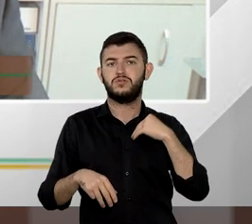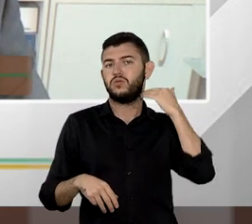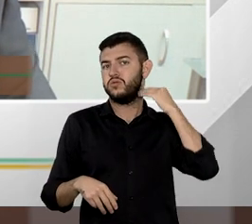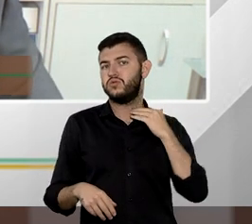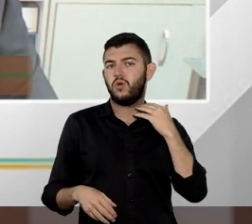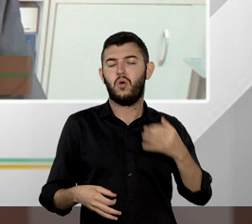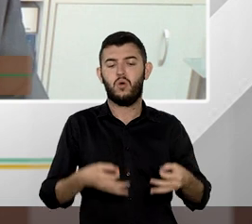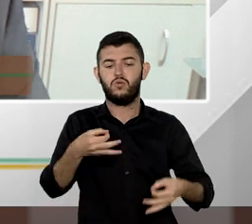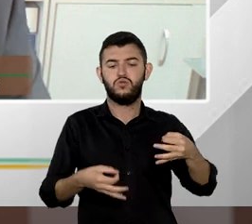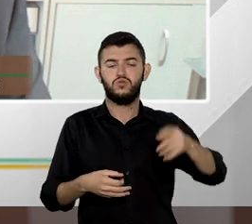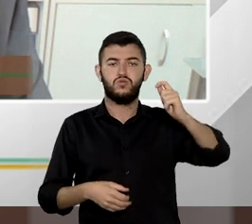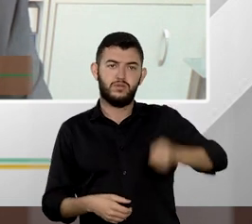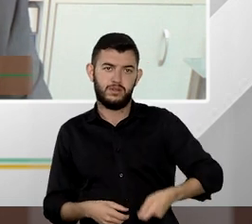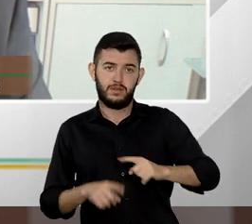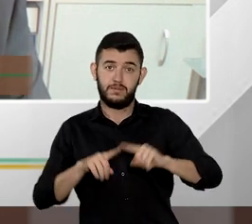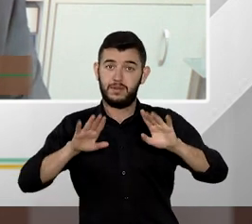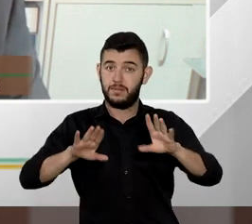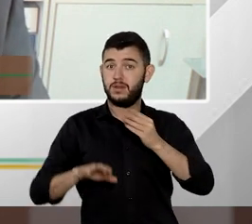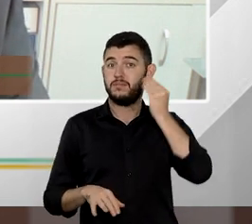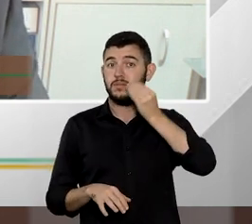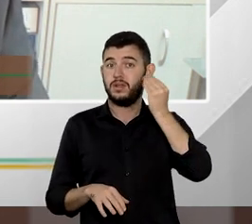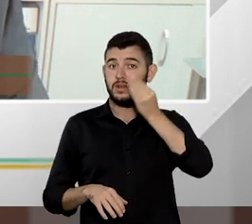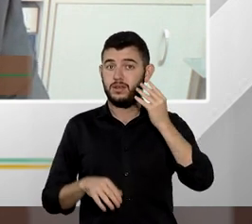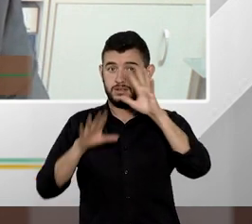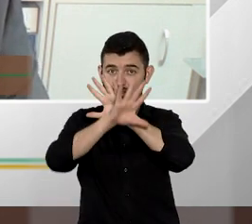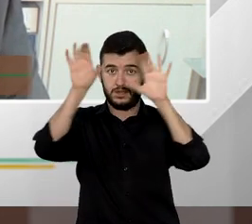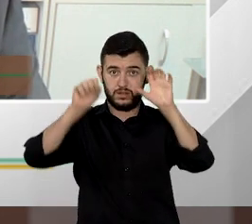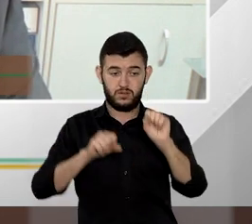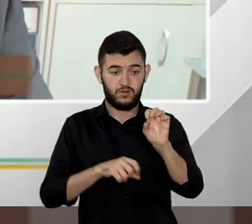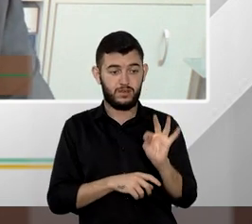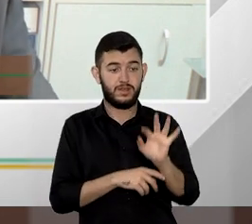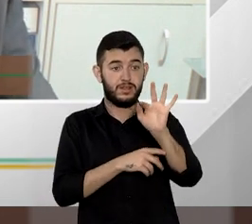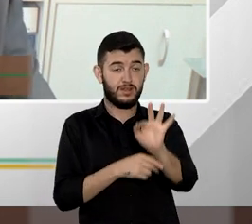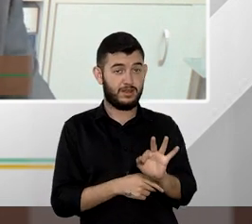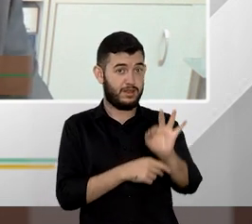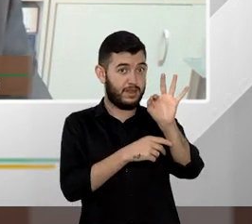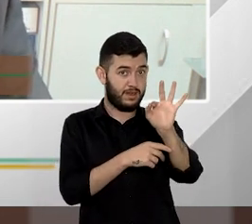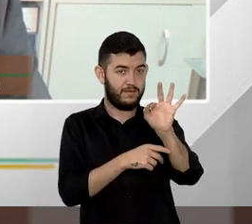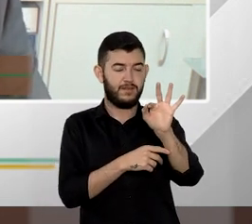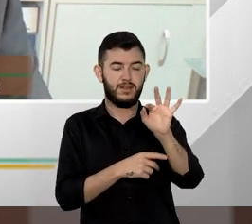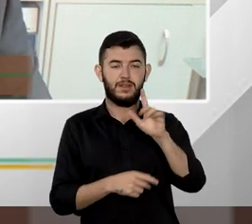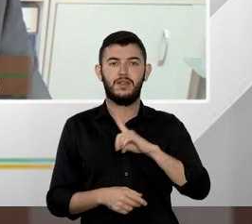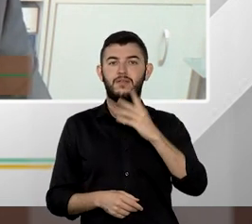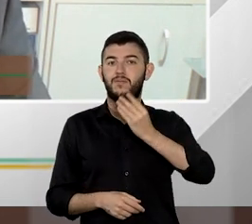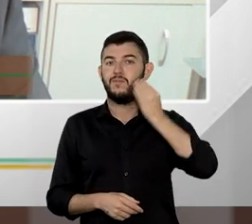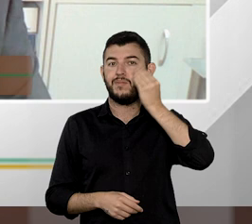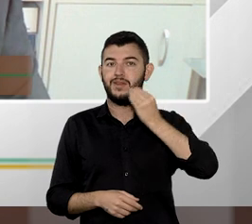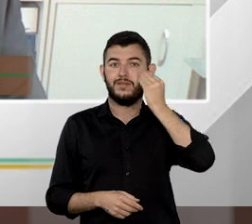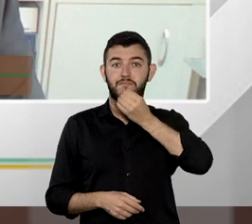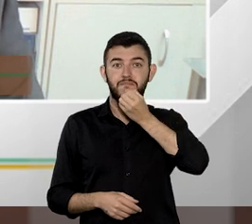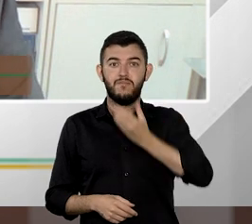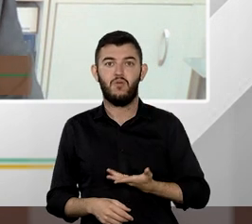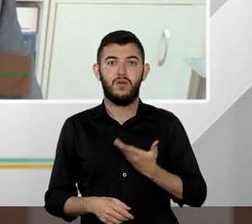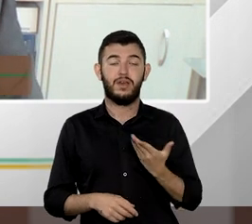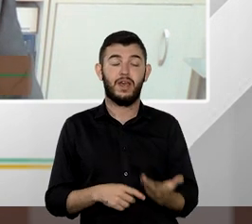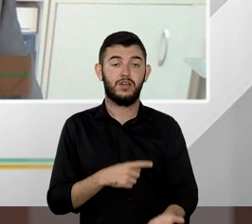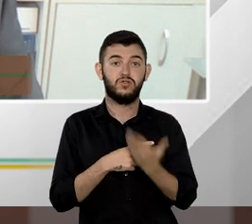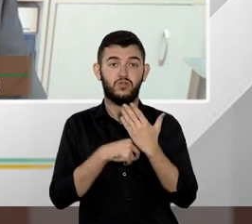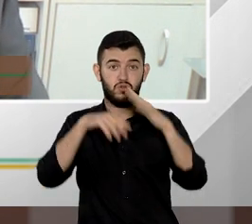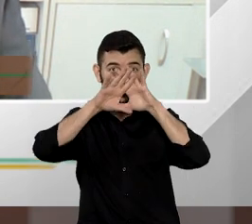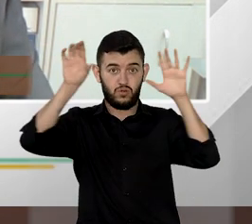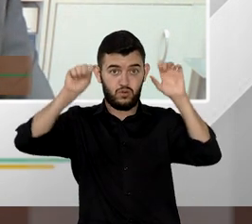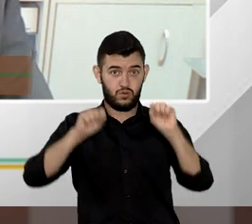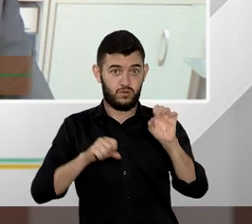que tivemos no Supremo Tribunal Federal, uma experiência bastante exitosa de exemplo para o Superior Tribunal de Justiça.